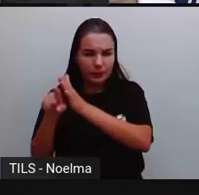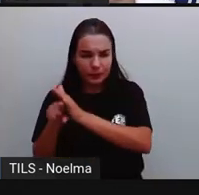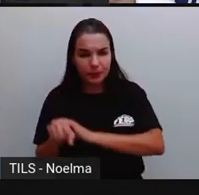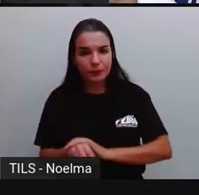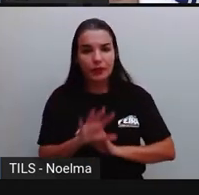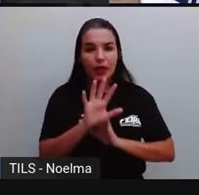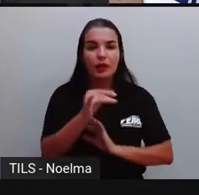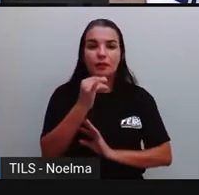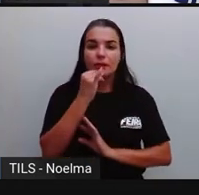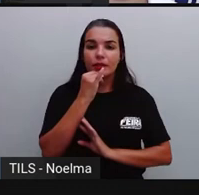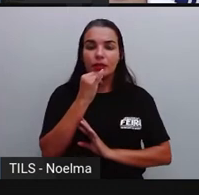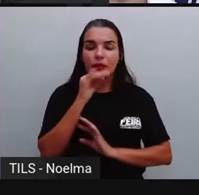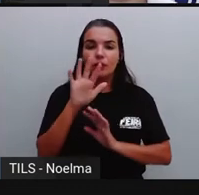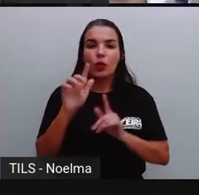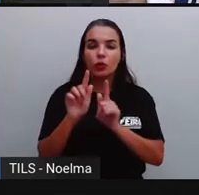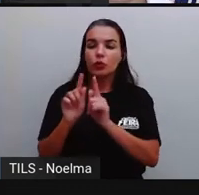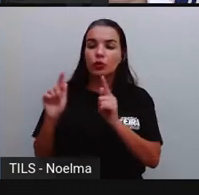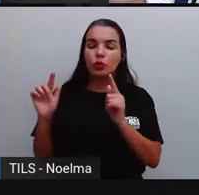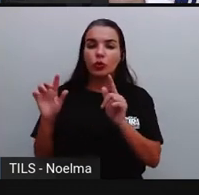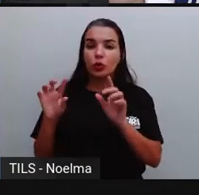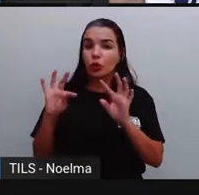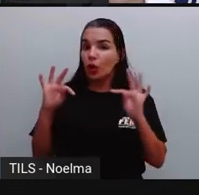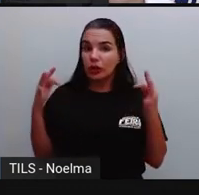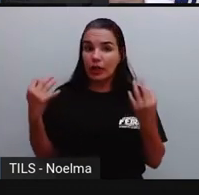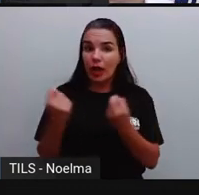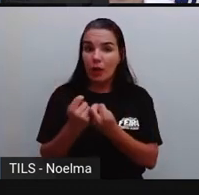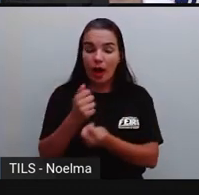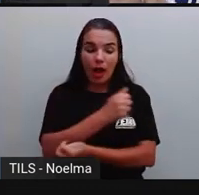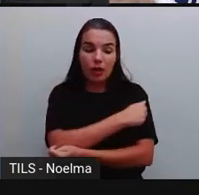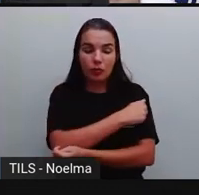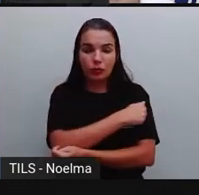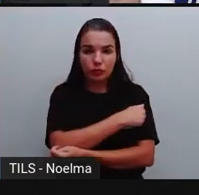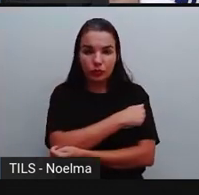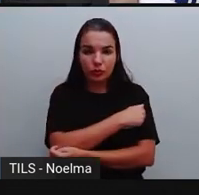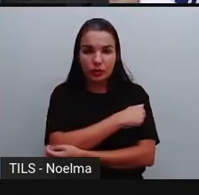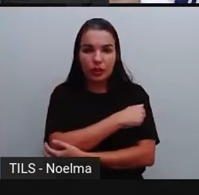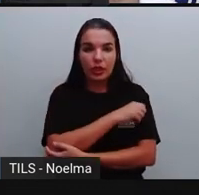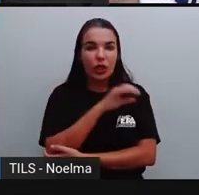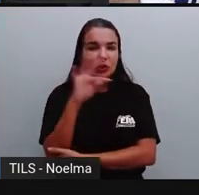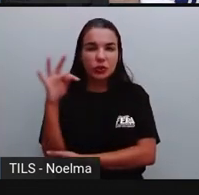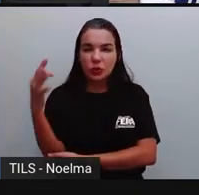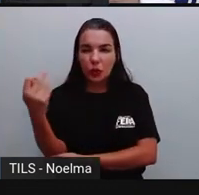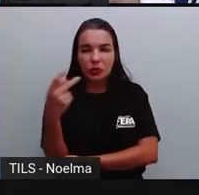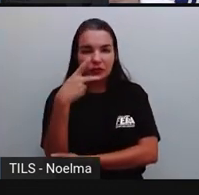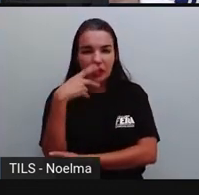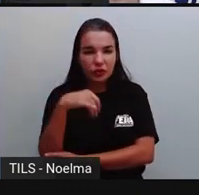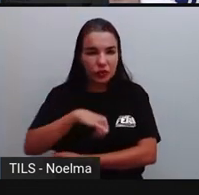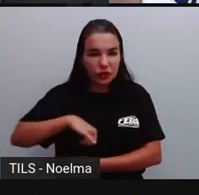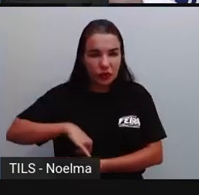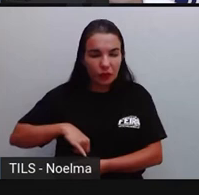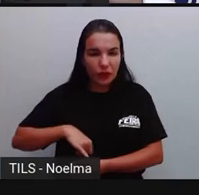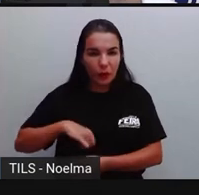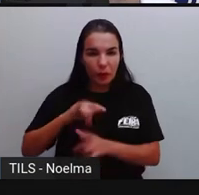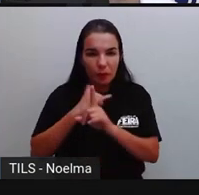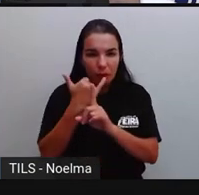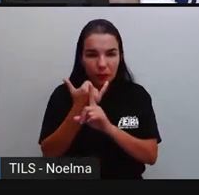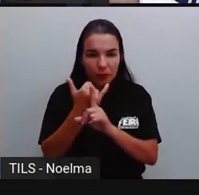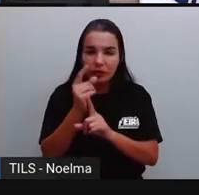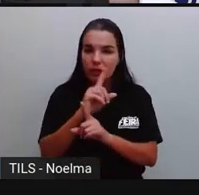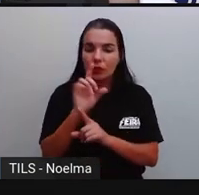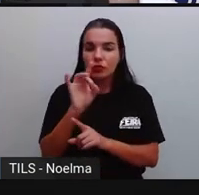exemplo, do total de alunos que foram entrevistados, não foram todos que falaram que sofreram bullying, foi 46